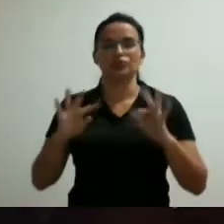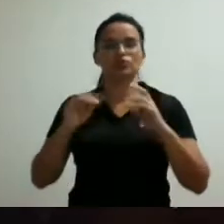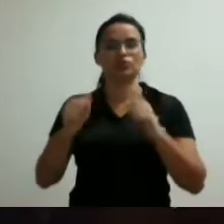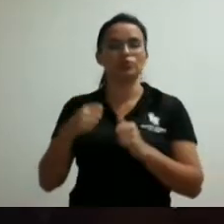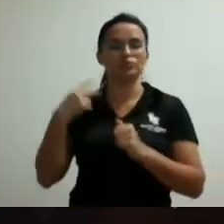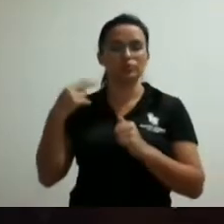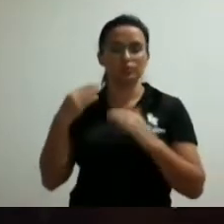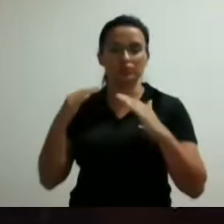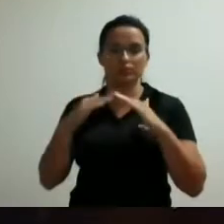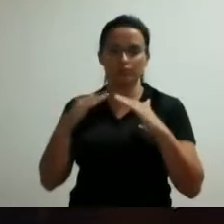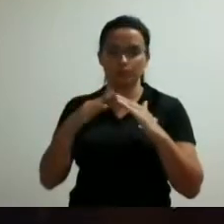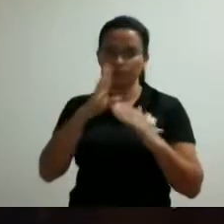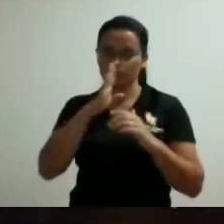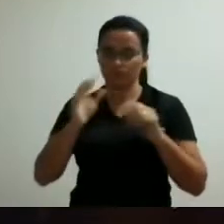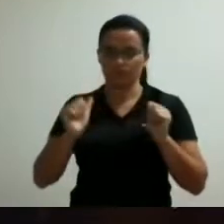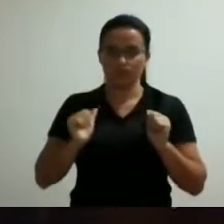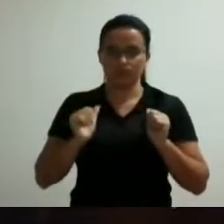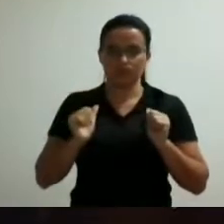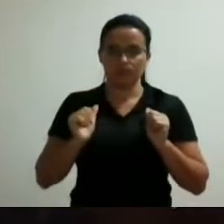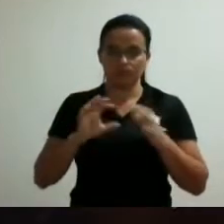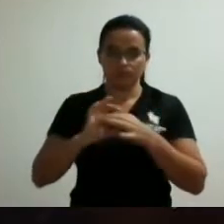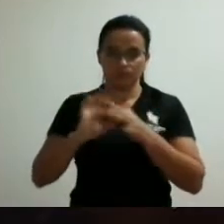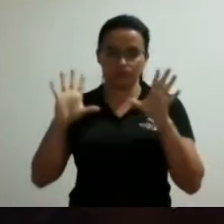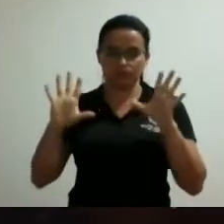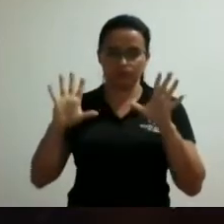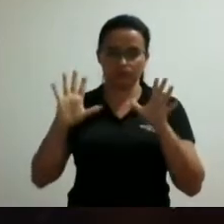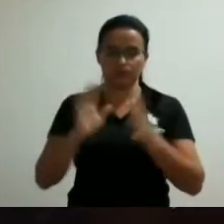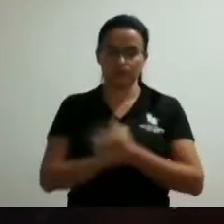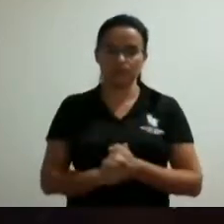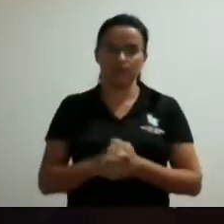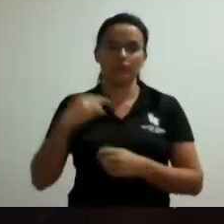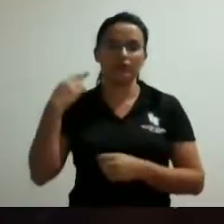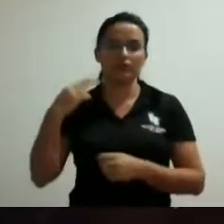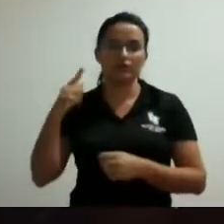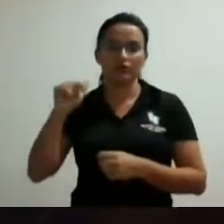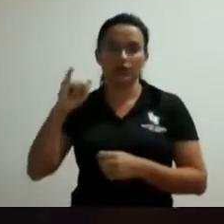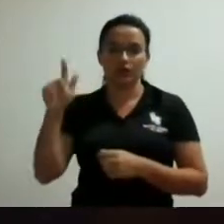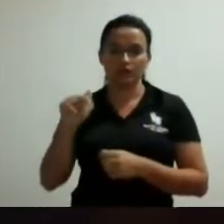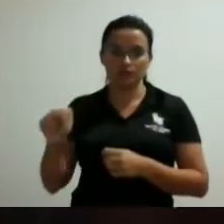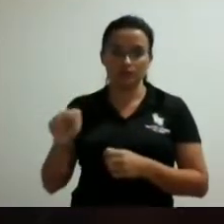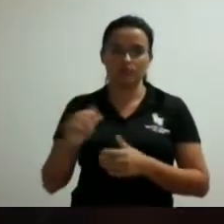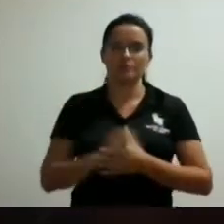vereadores concordam permaneçam como estão aprovado pela ordem vereadora laís perrute